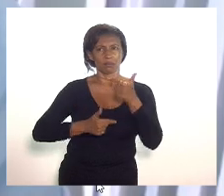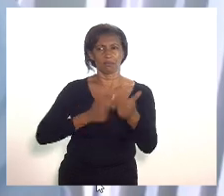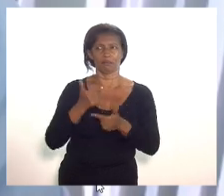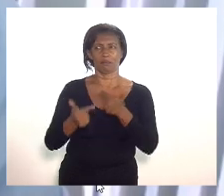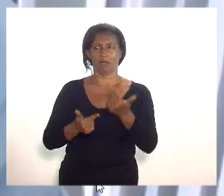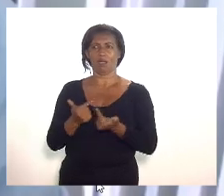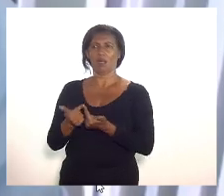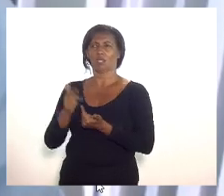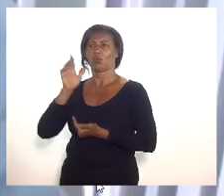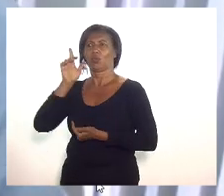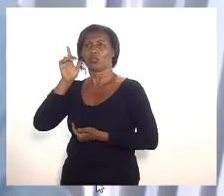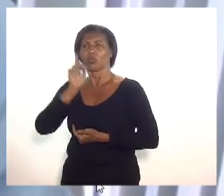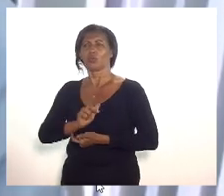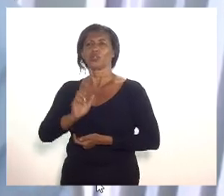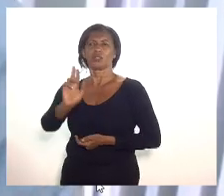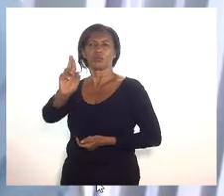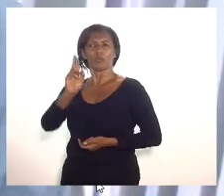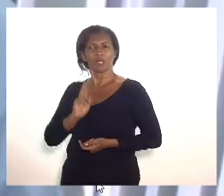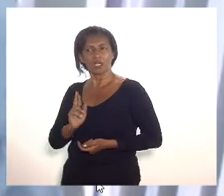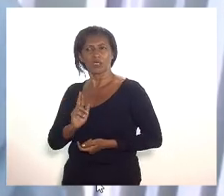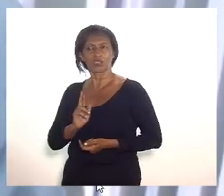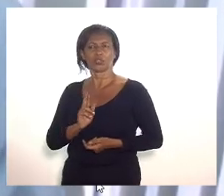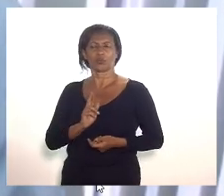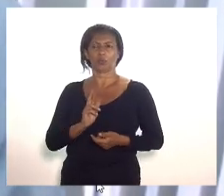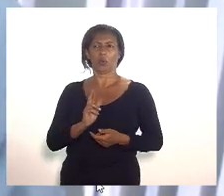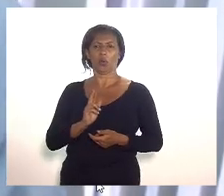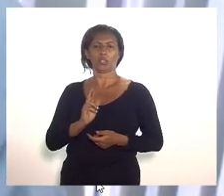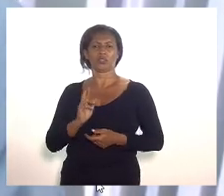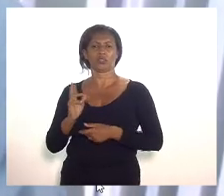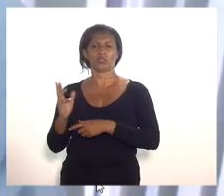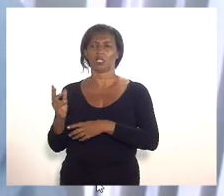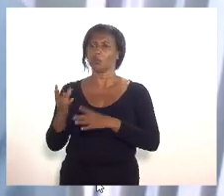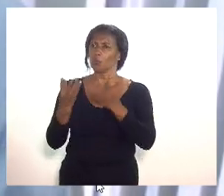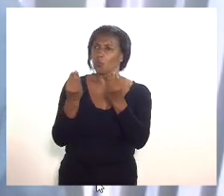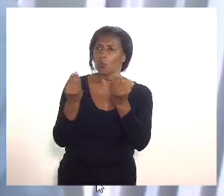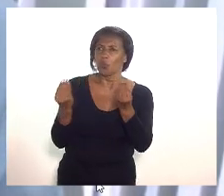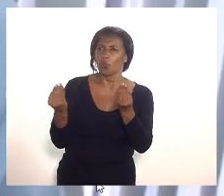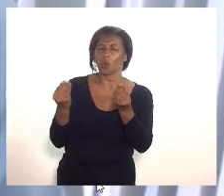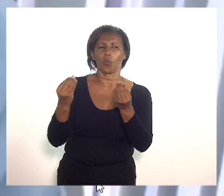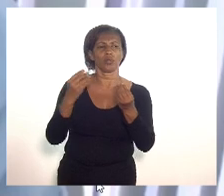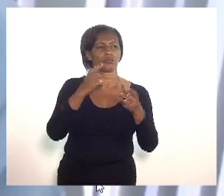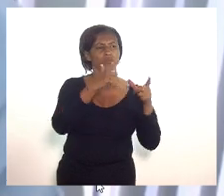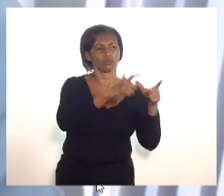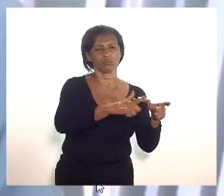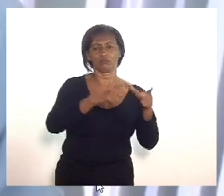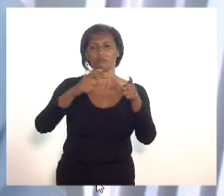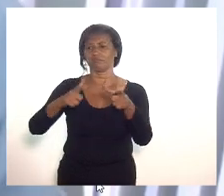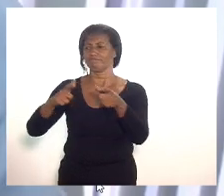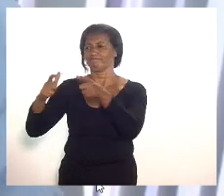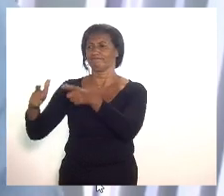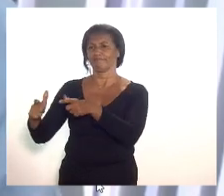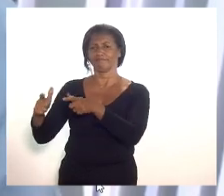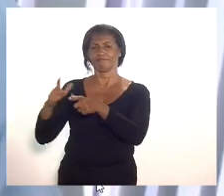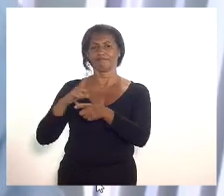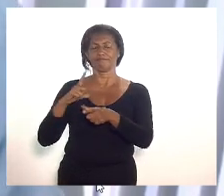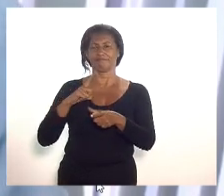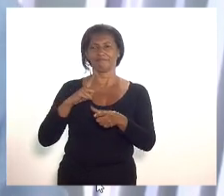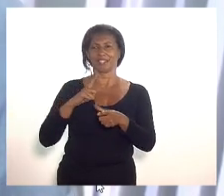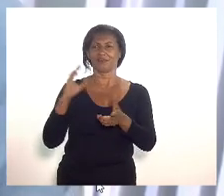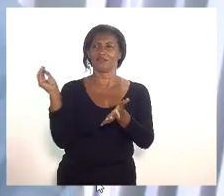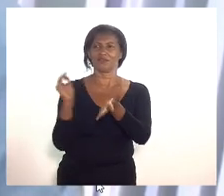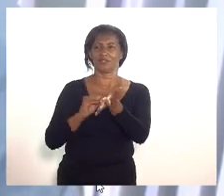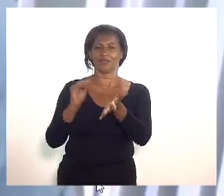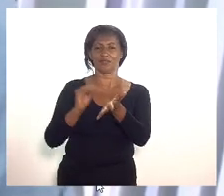articular soluções alternativas para os seus empreendimentos aliás muitos deles muitos deles em situação falimentar